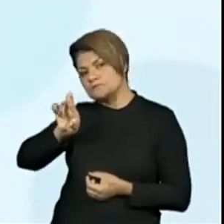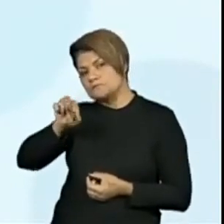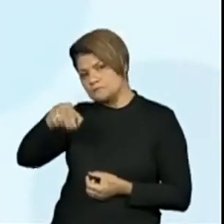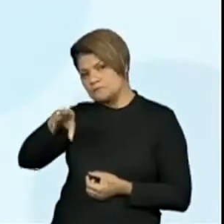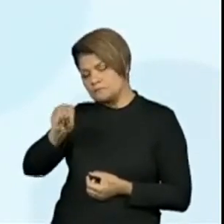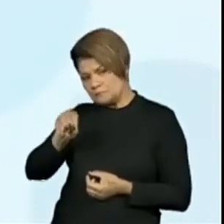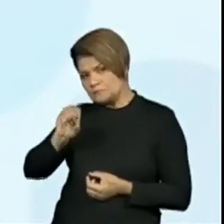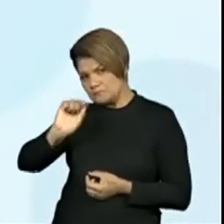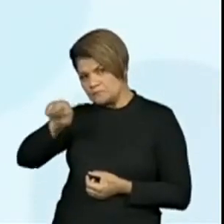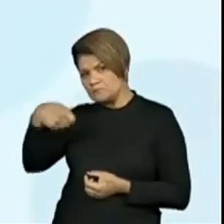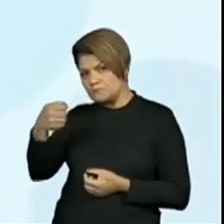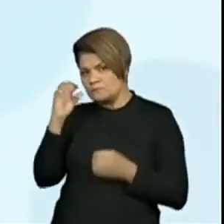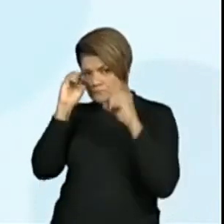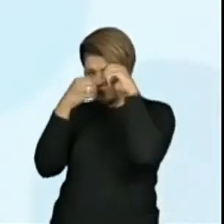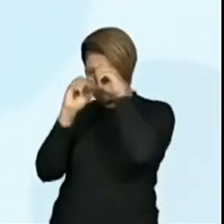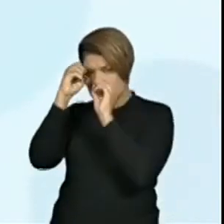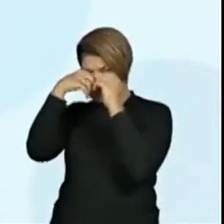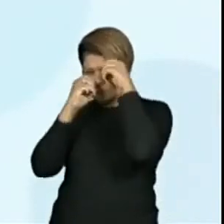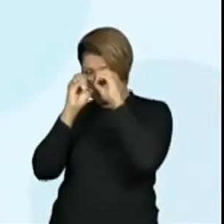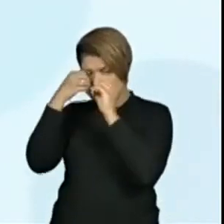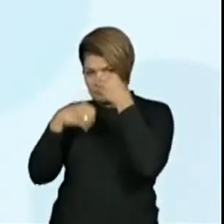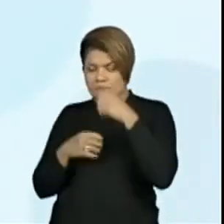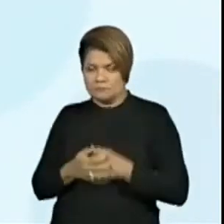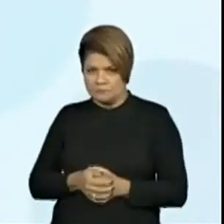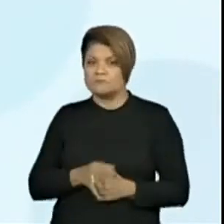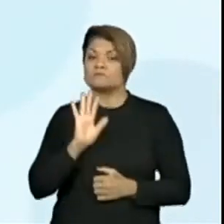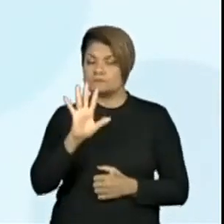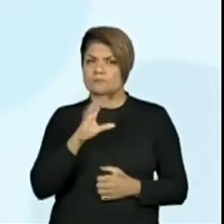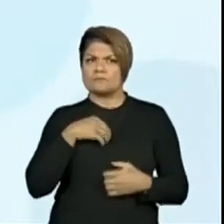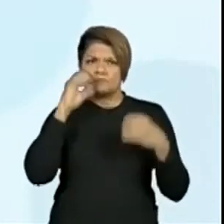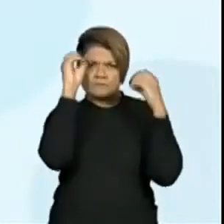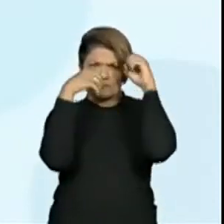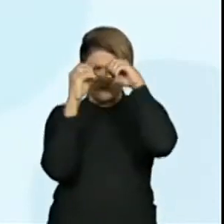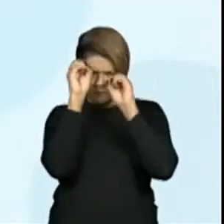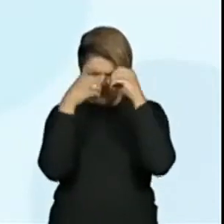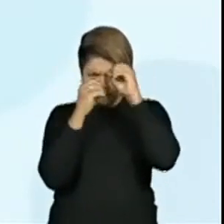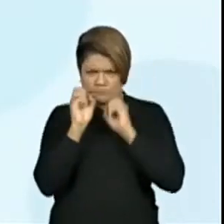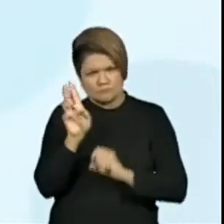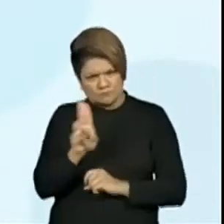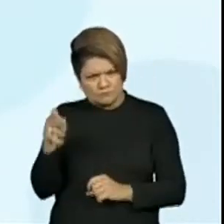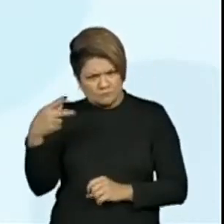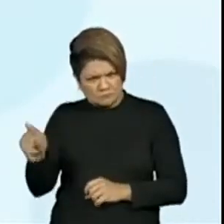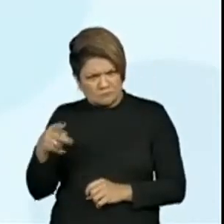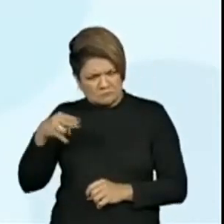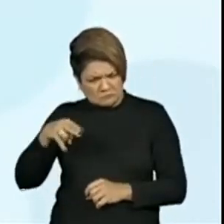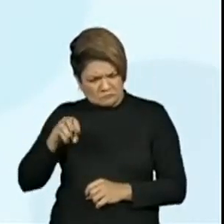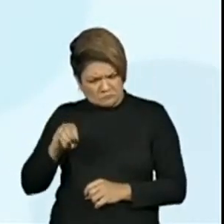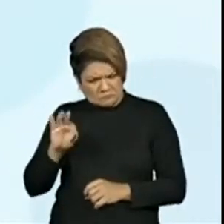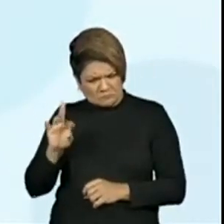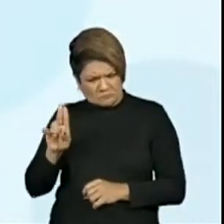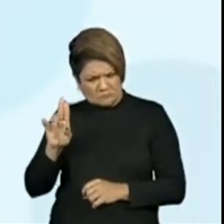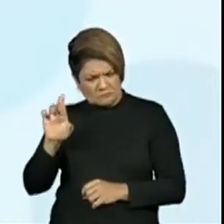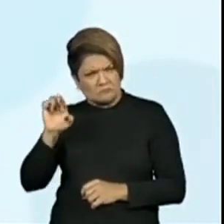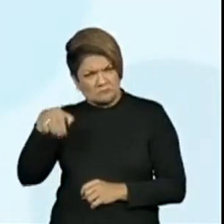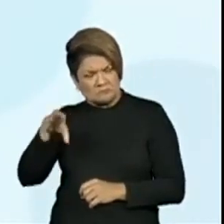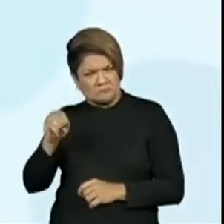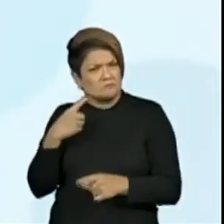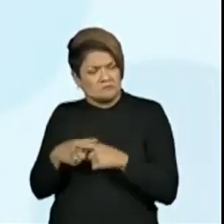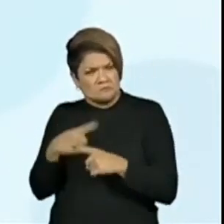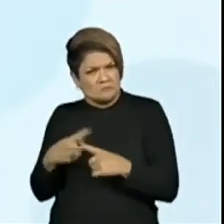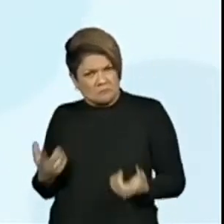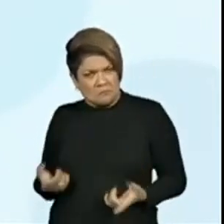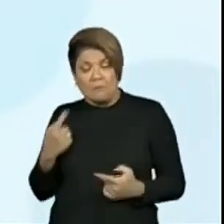Sabe por que ele era chamado de noturno? Porque só aparecia de noite para